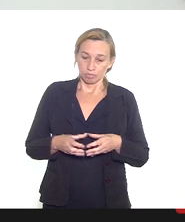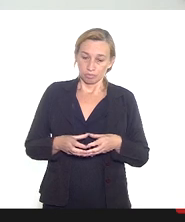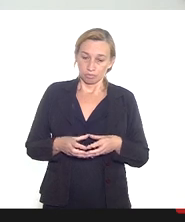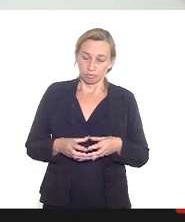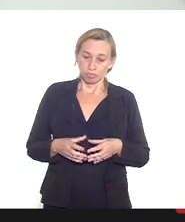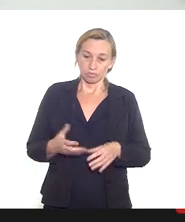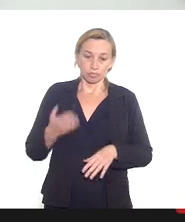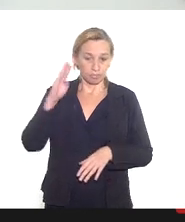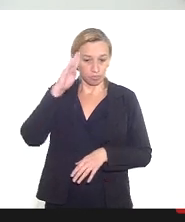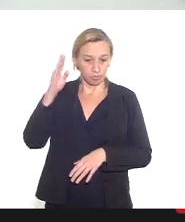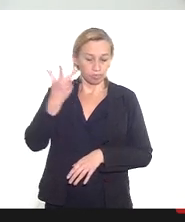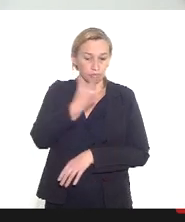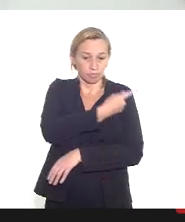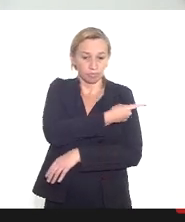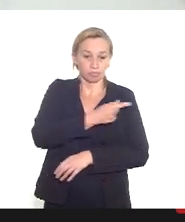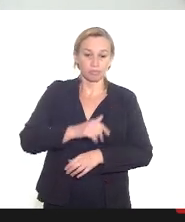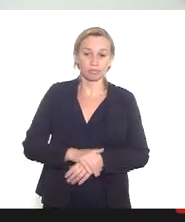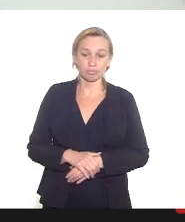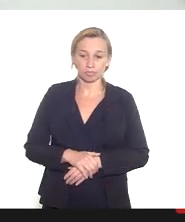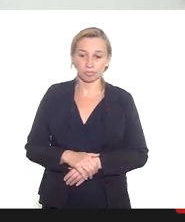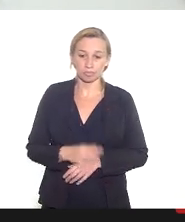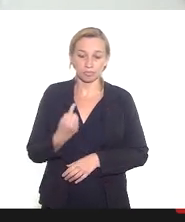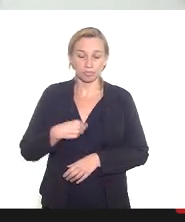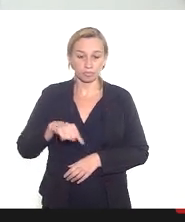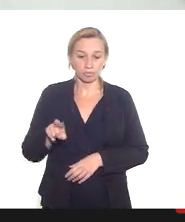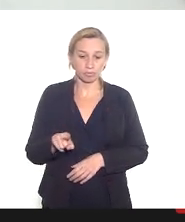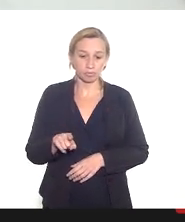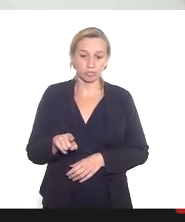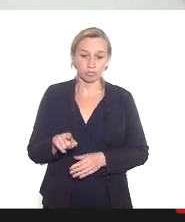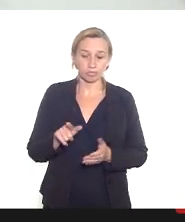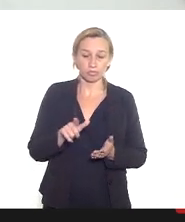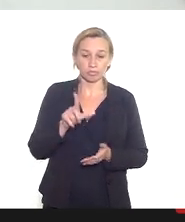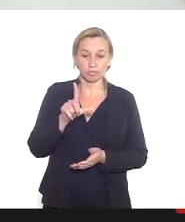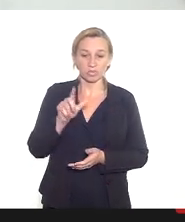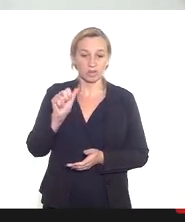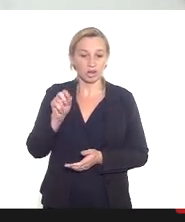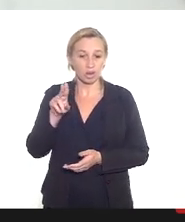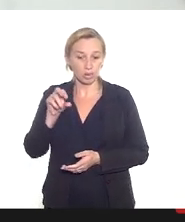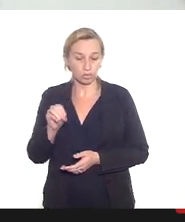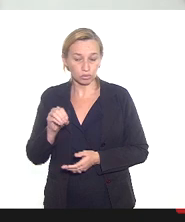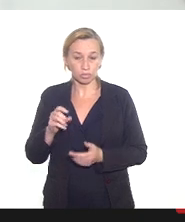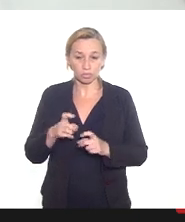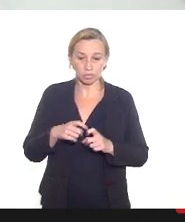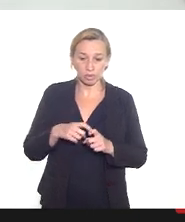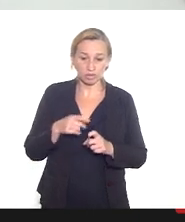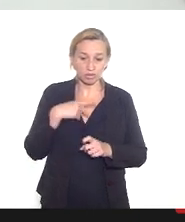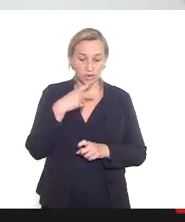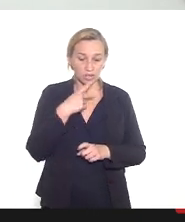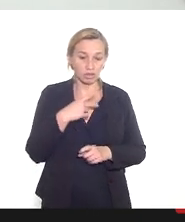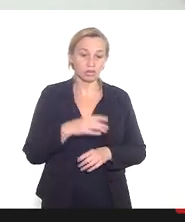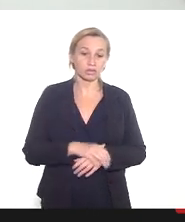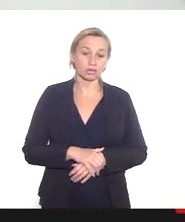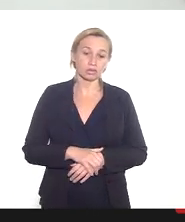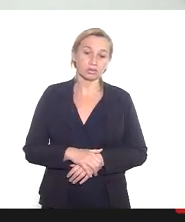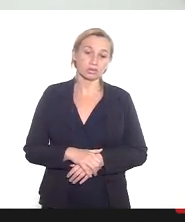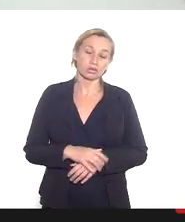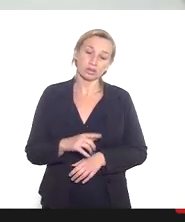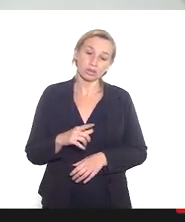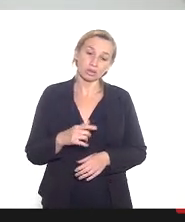então essa gestante levava esse laudo médico dizendo qual comorbidade ela